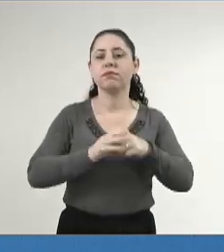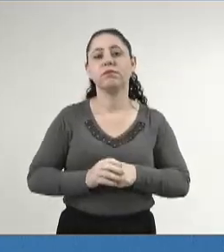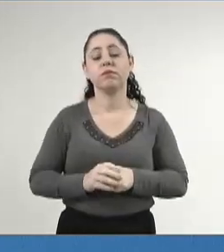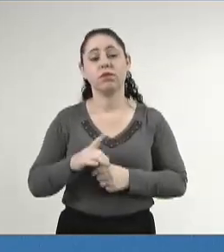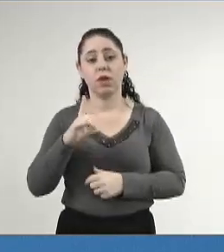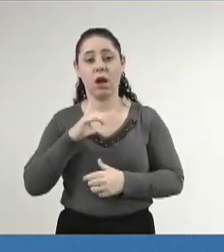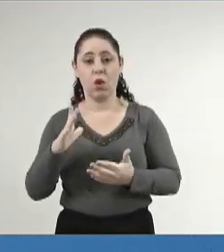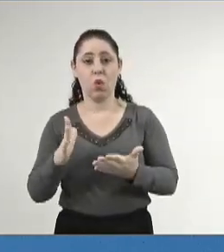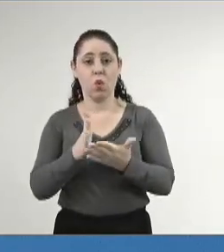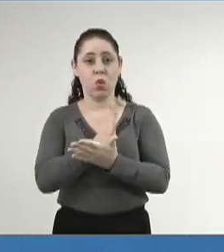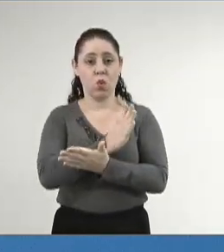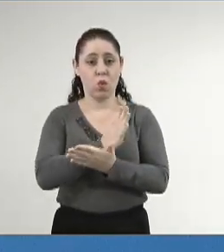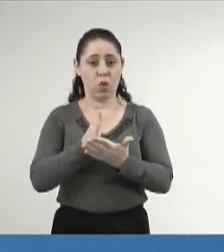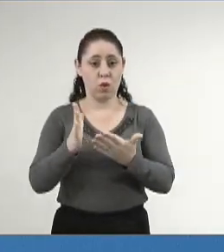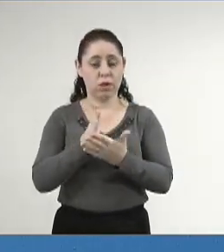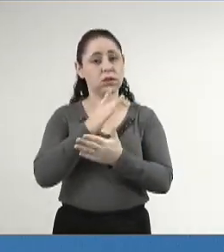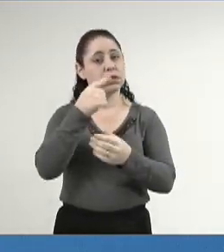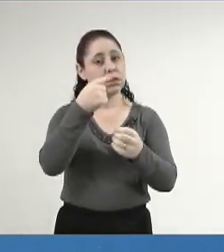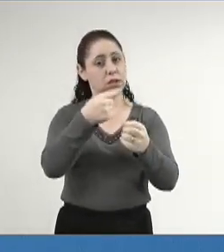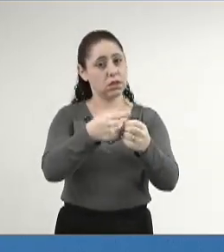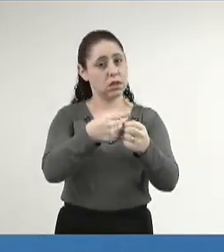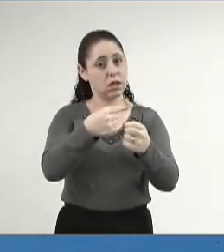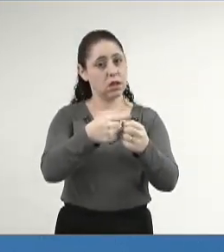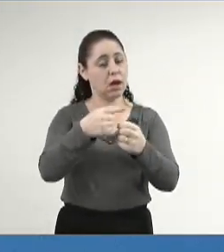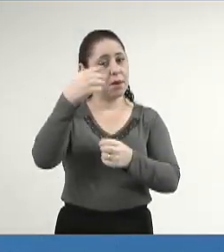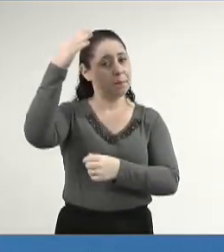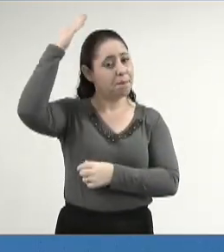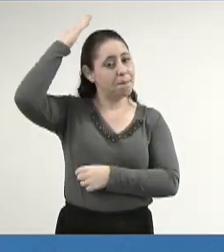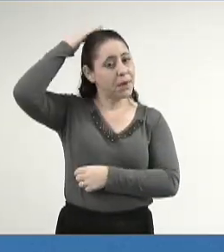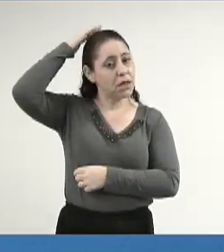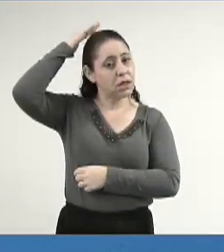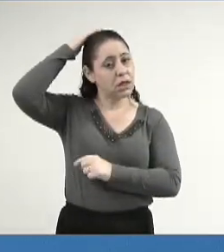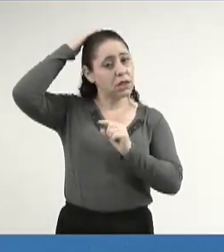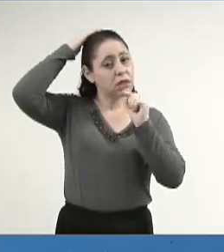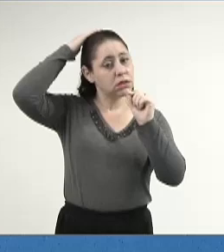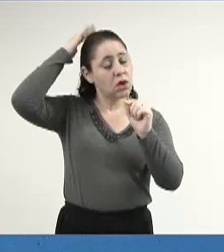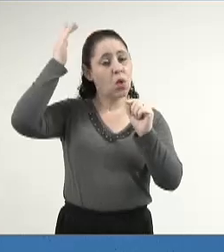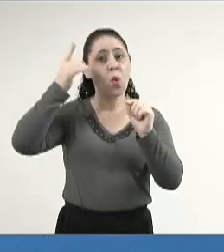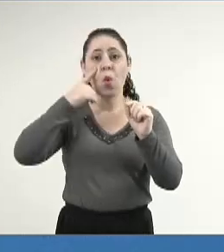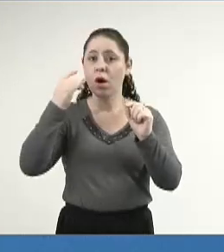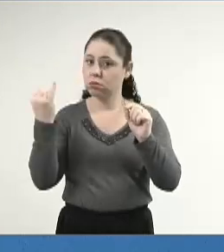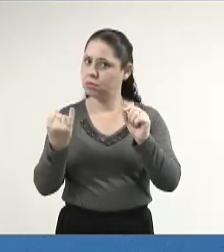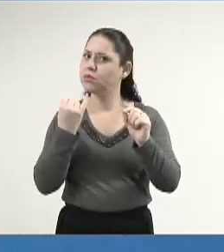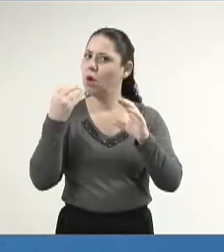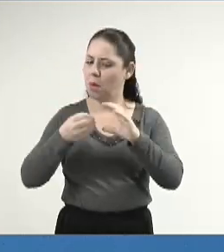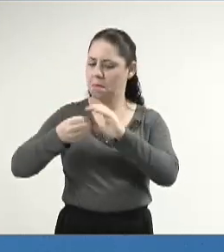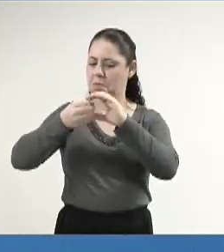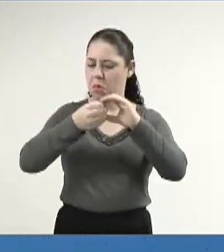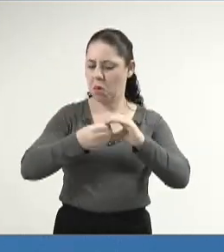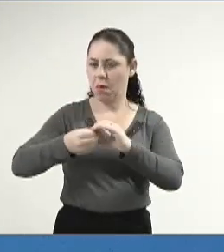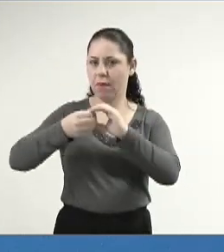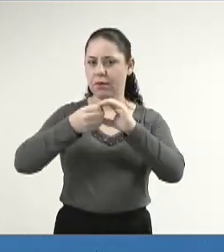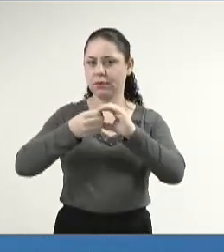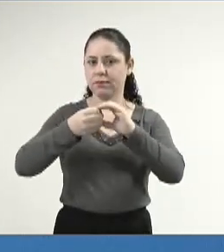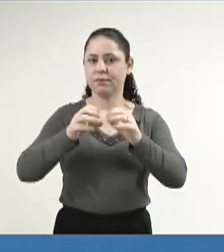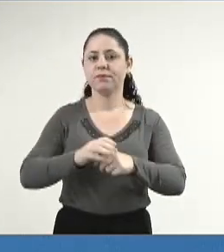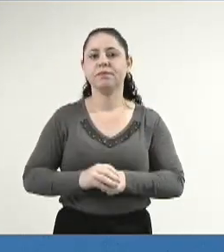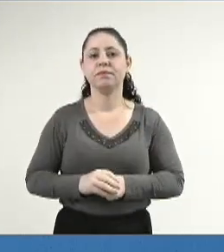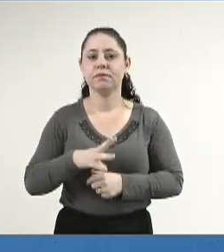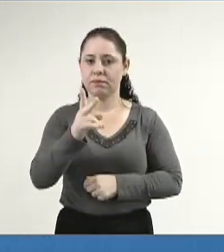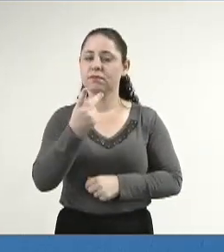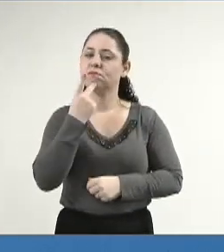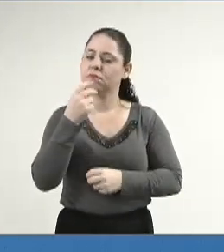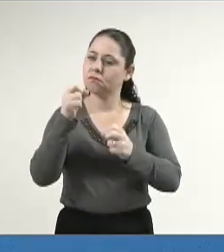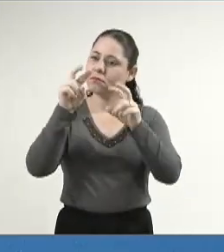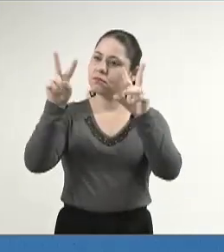algumas cidades do Paraná, olha a importância da cooperativa, do tema que o vossa excelente está